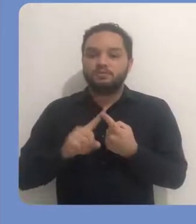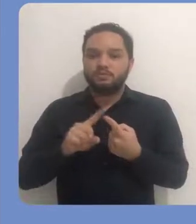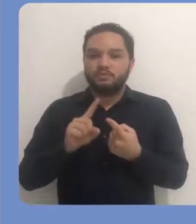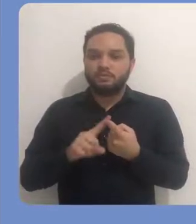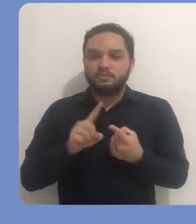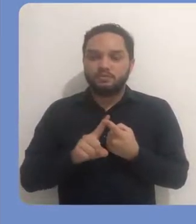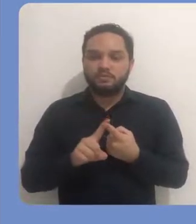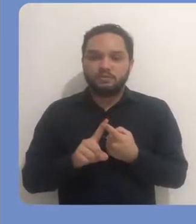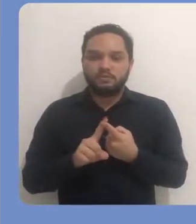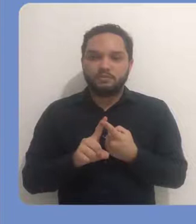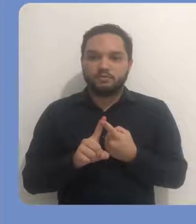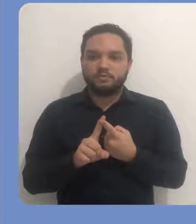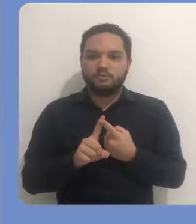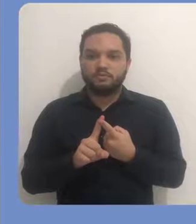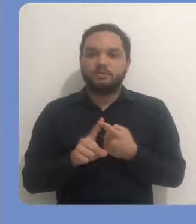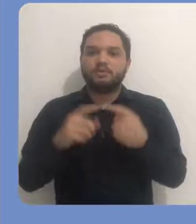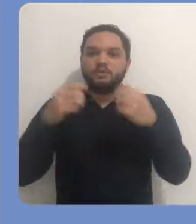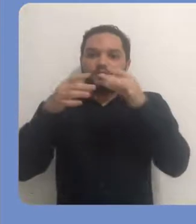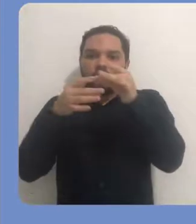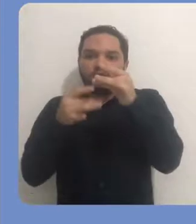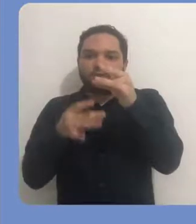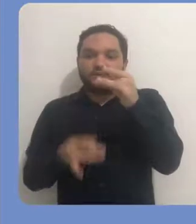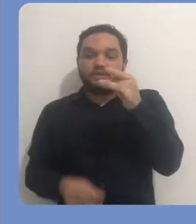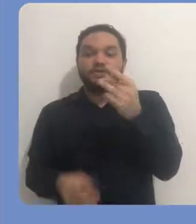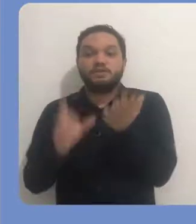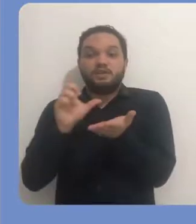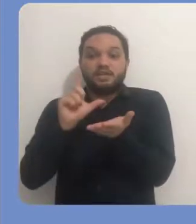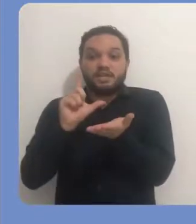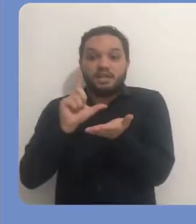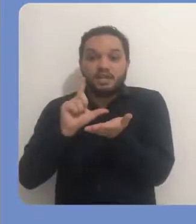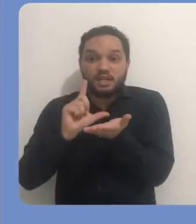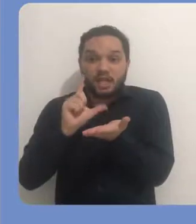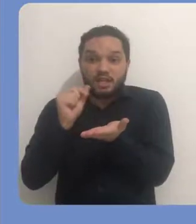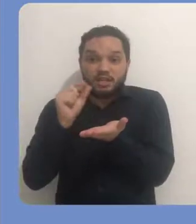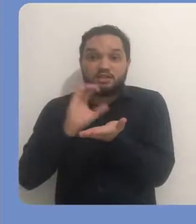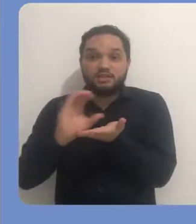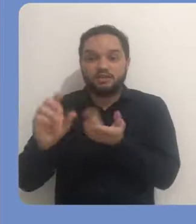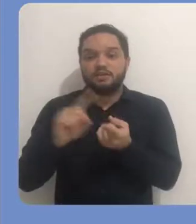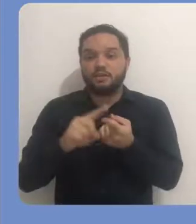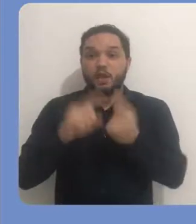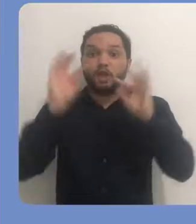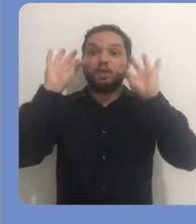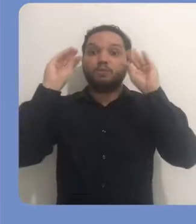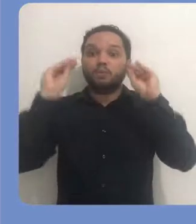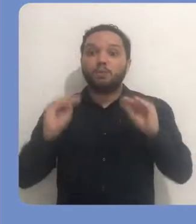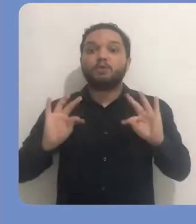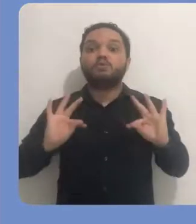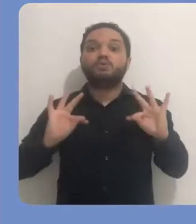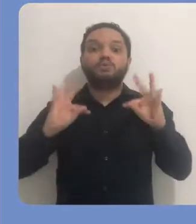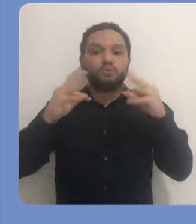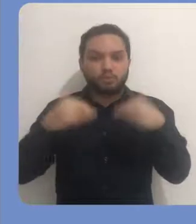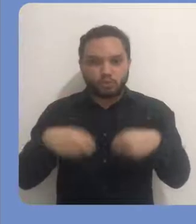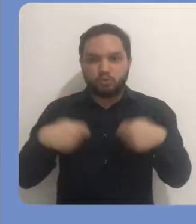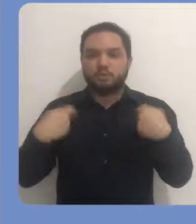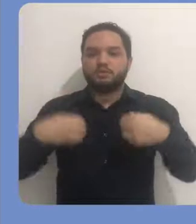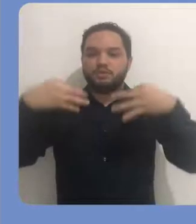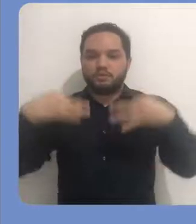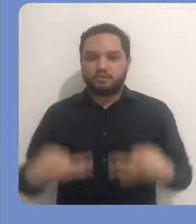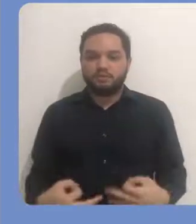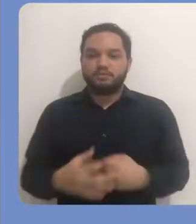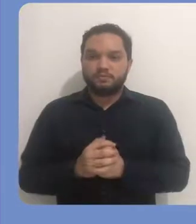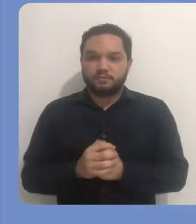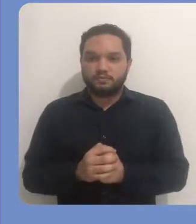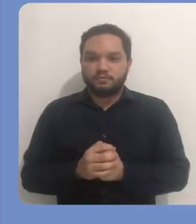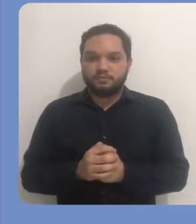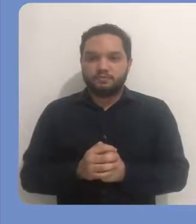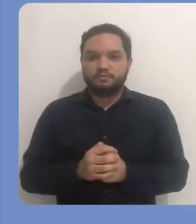de financiamento e uma breve descrição. Preencha todos os campos adequadamente. Preenchidas as informações,